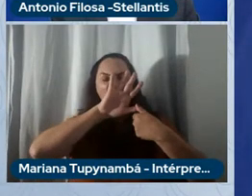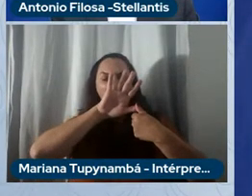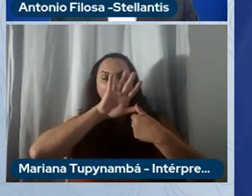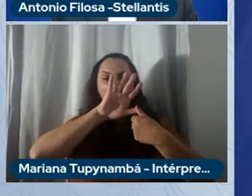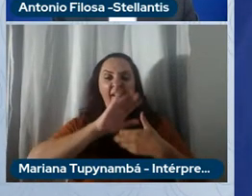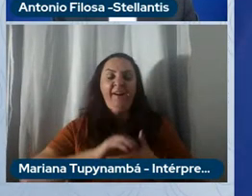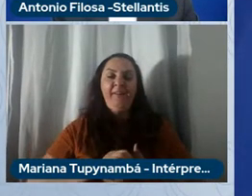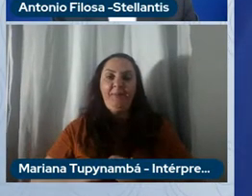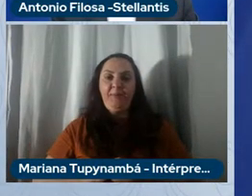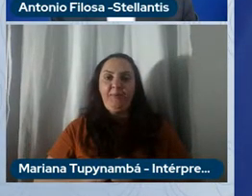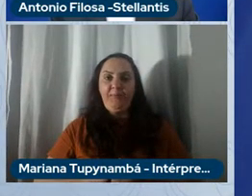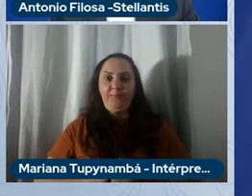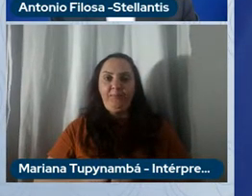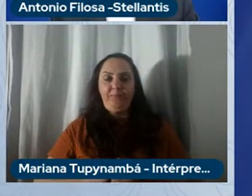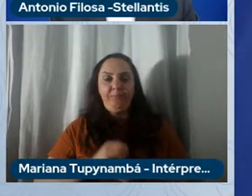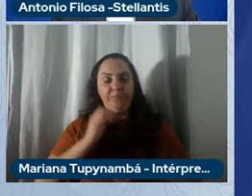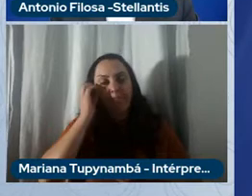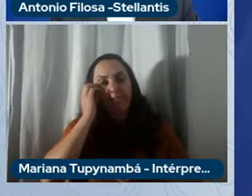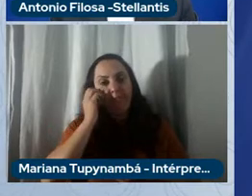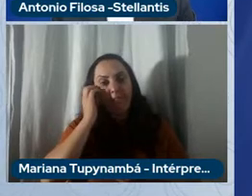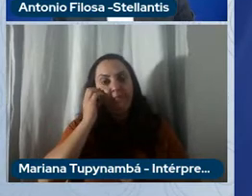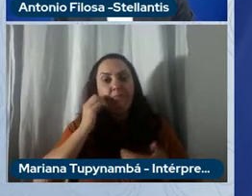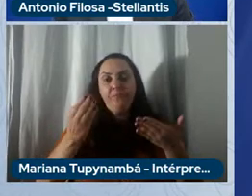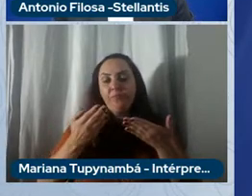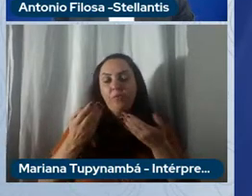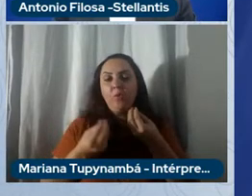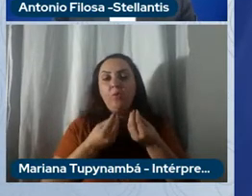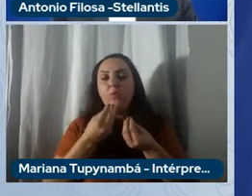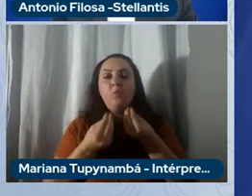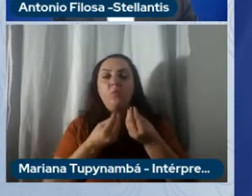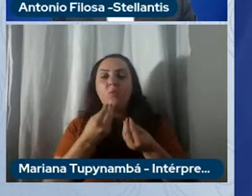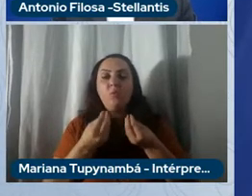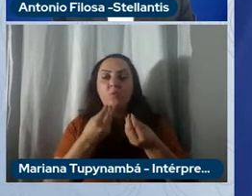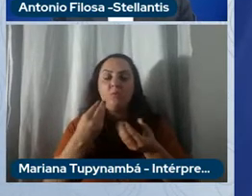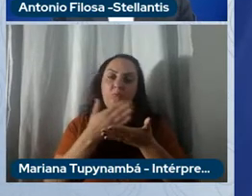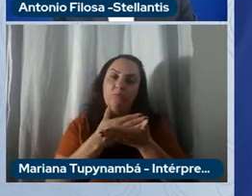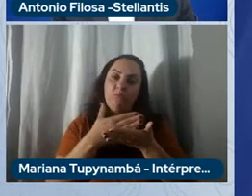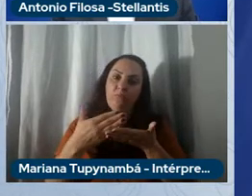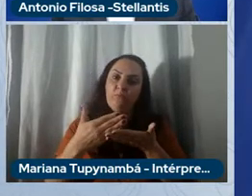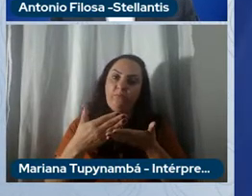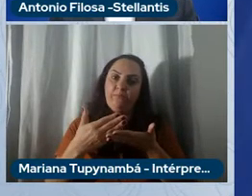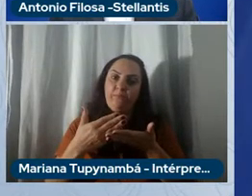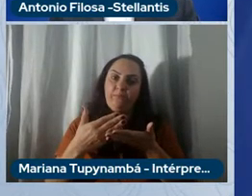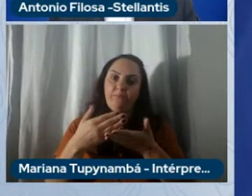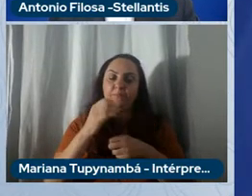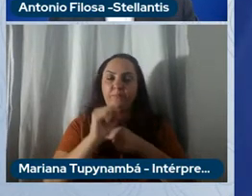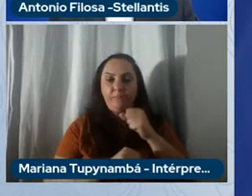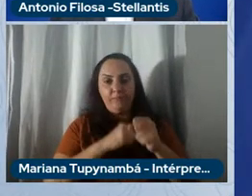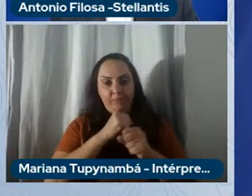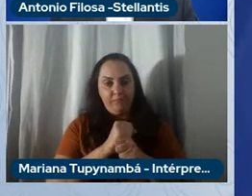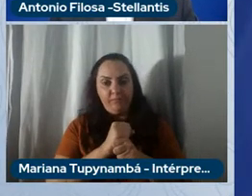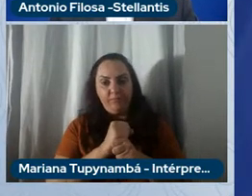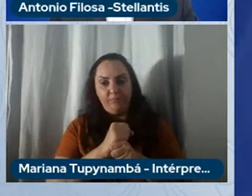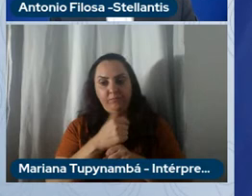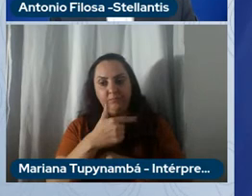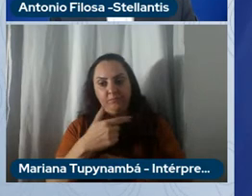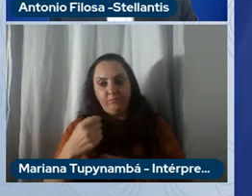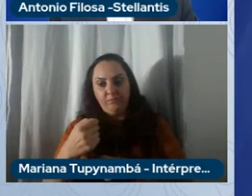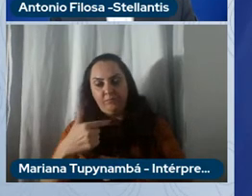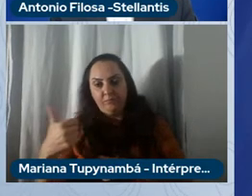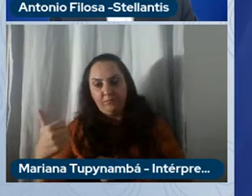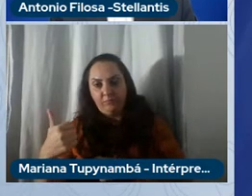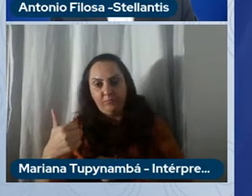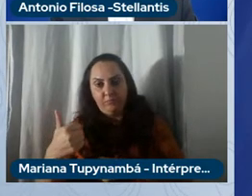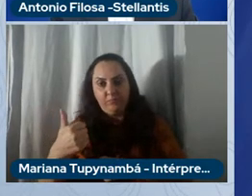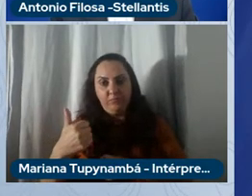muito bom e agora isso aqui um pouco como começamos esse ano como foi o 2021 como